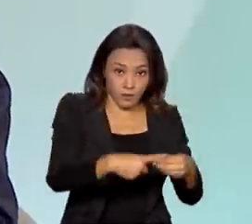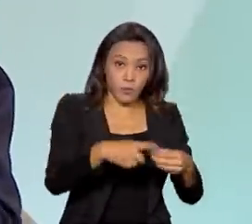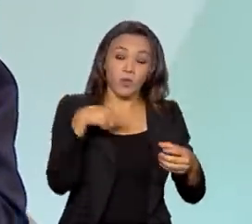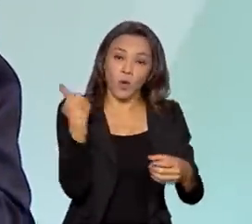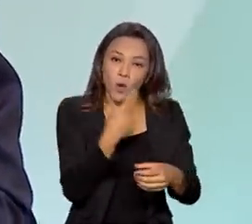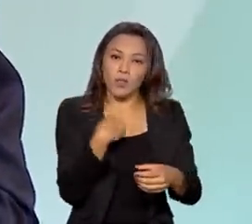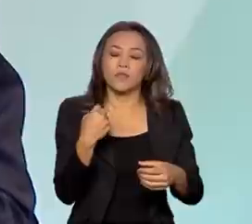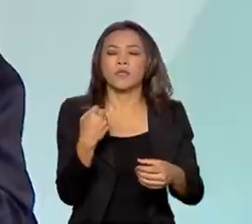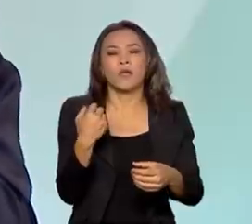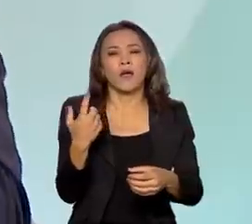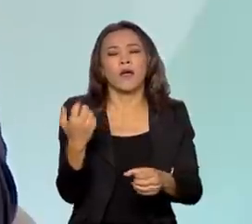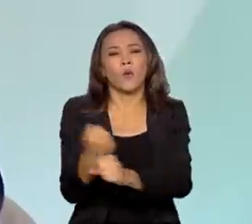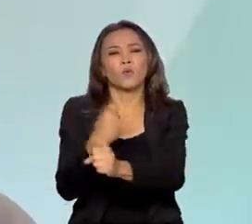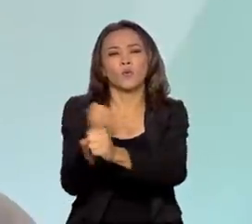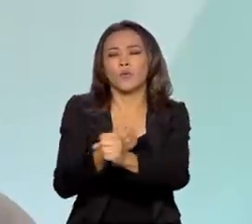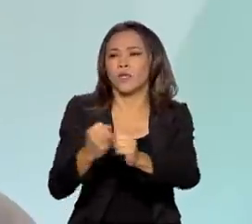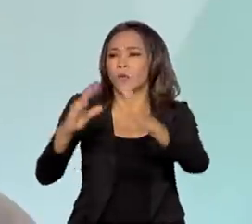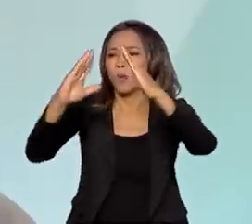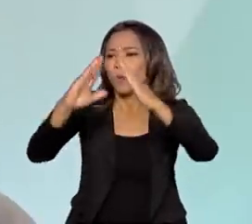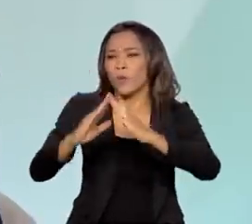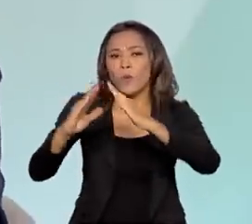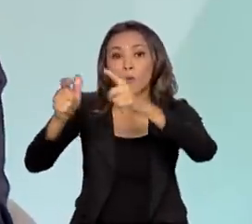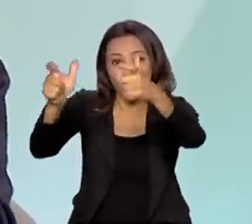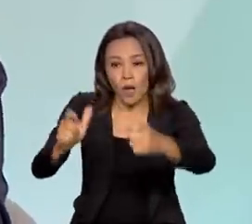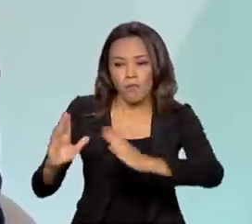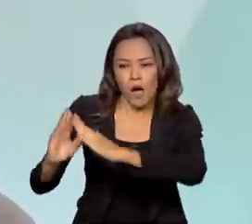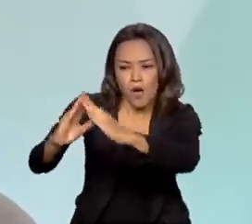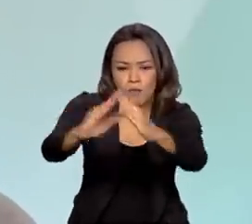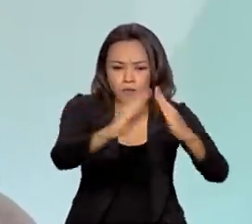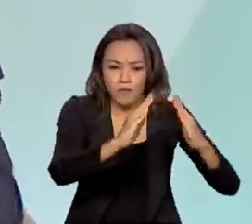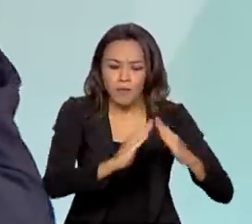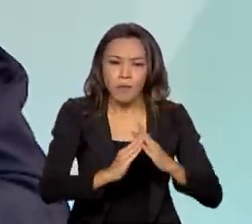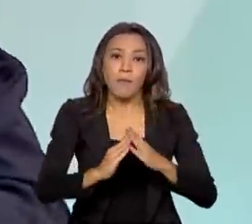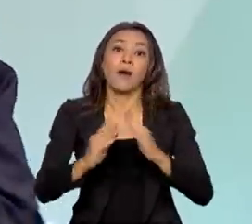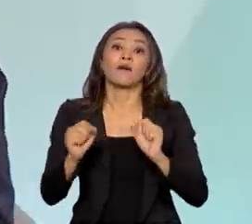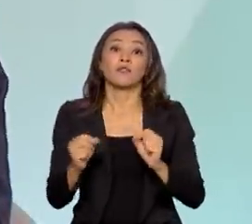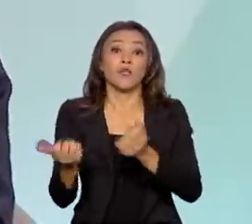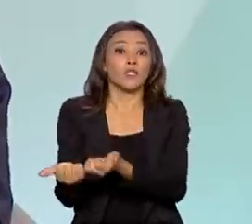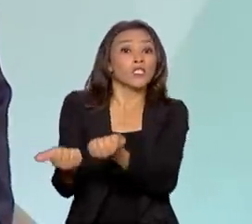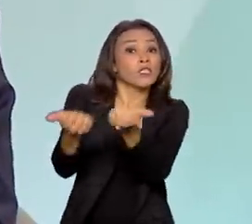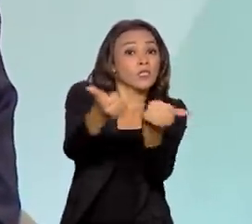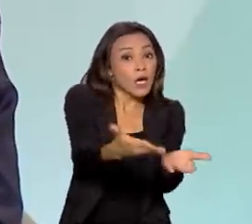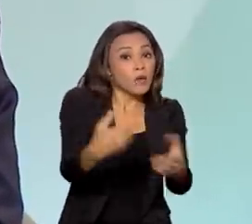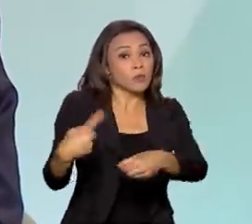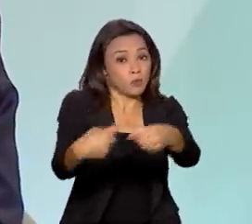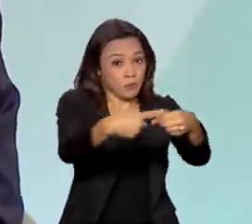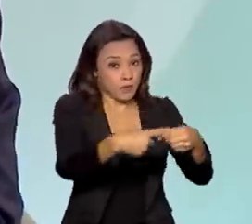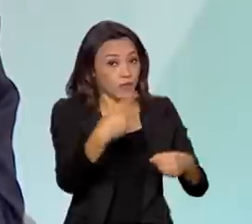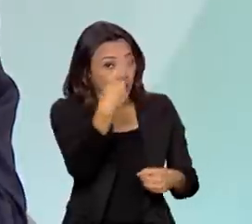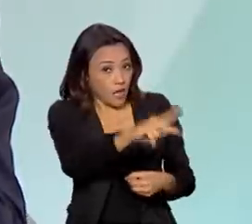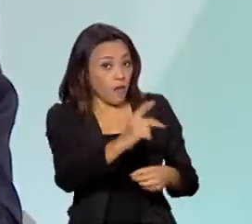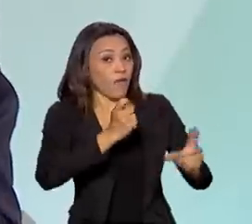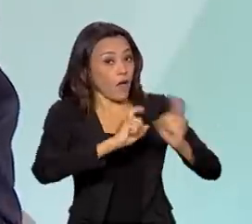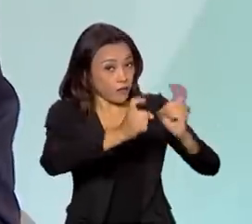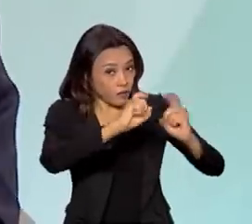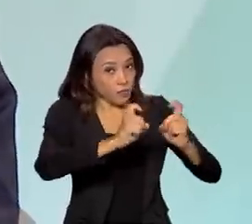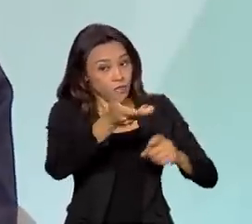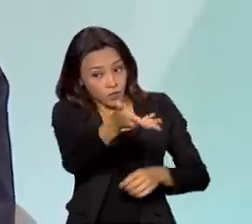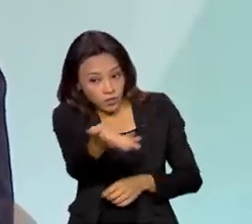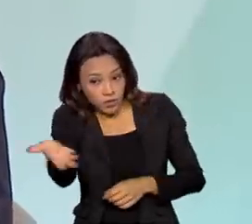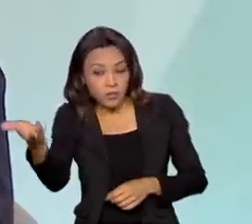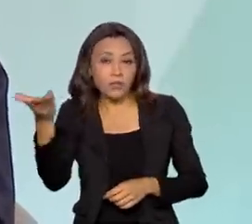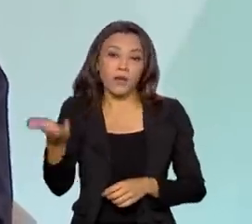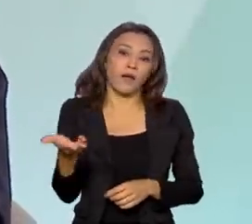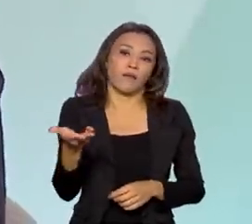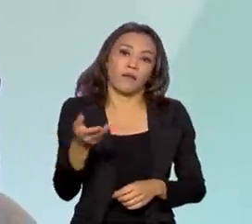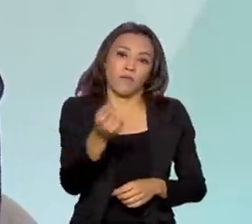habitacional, destinamos ao município e a prefeitura vai fazer essa gestão da mesma forma para a locação